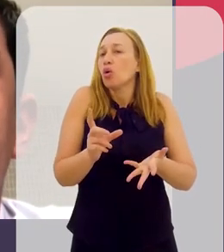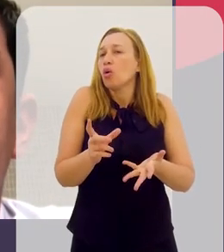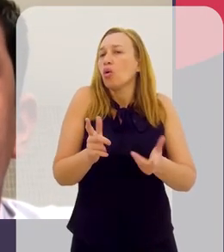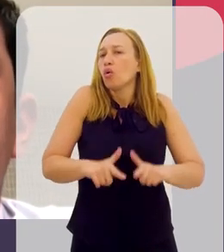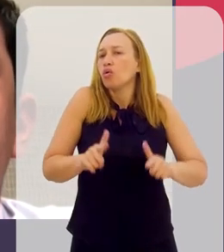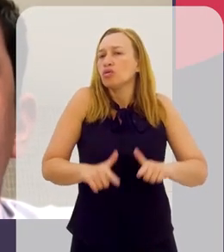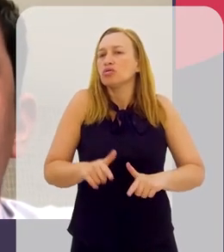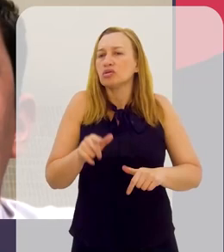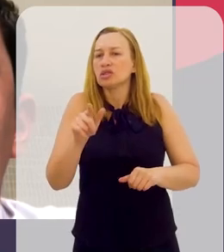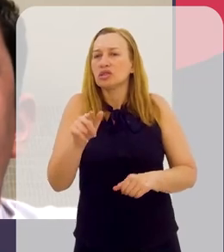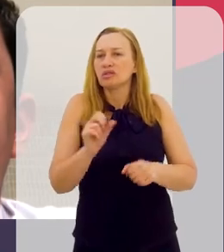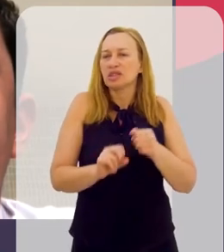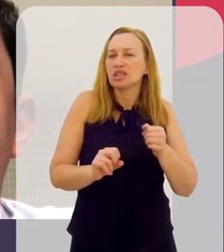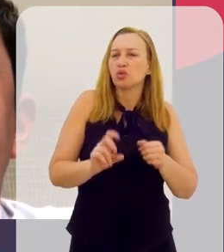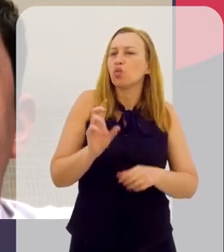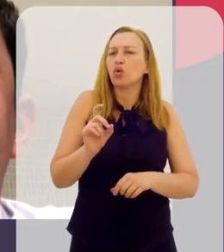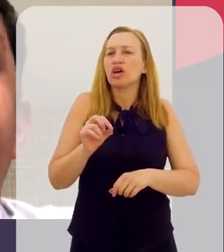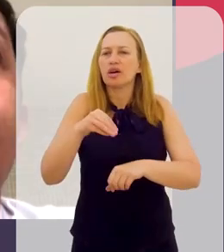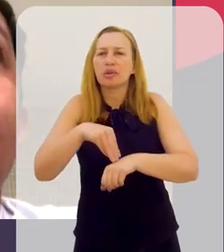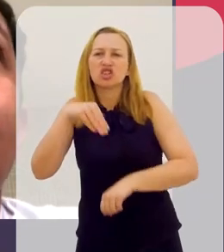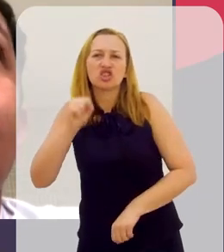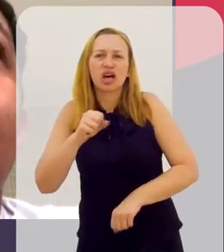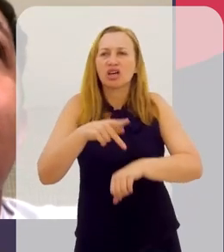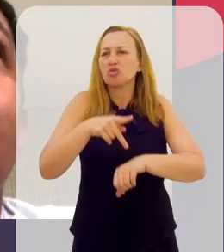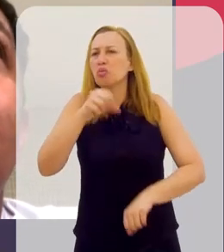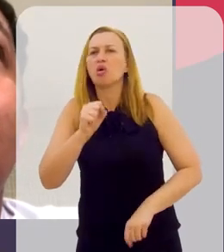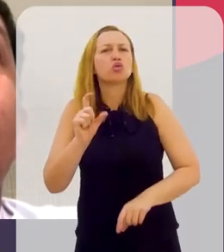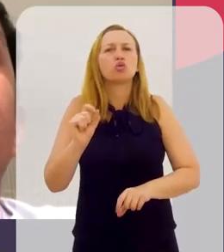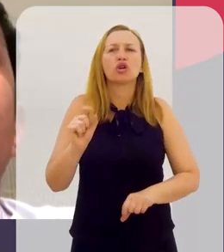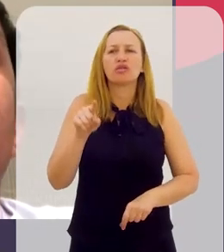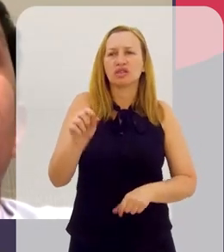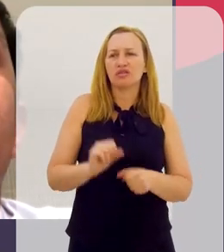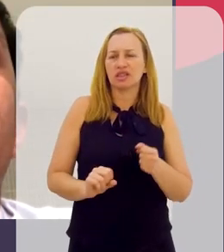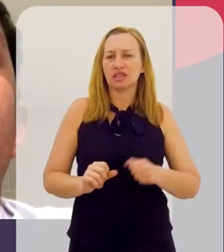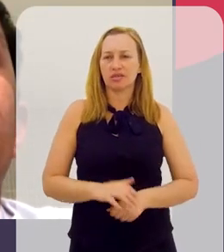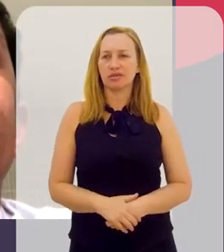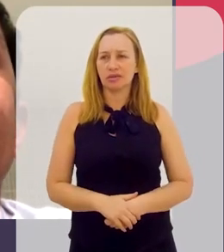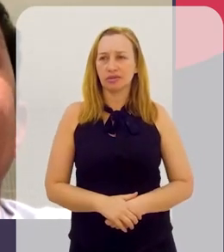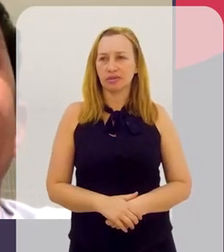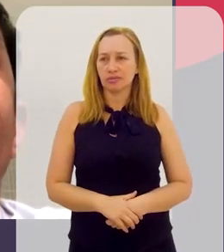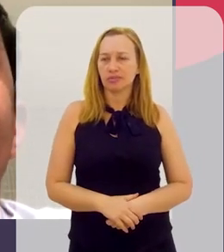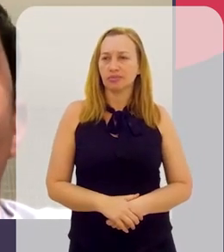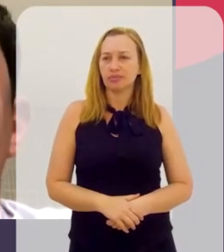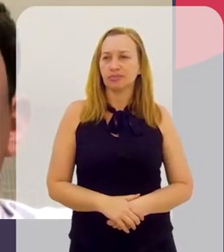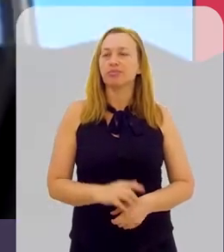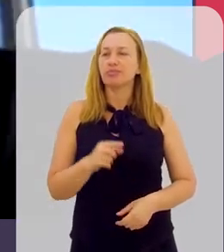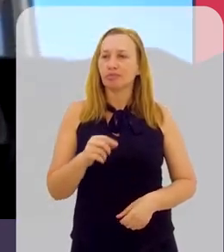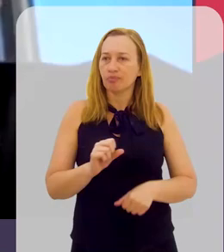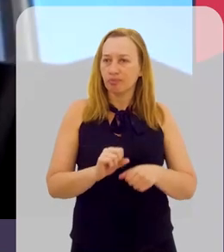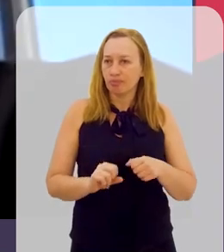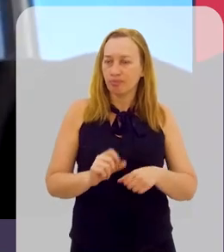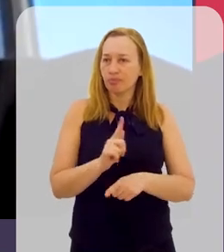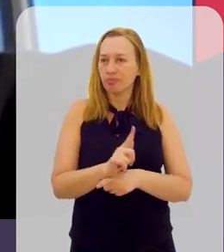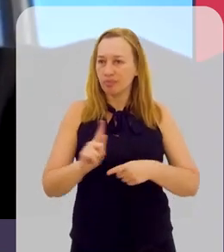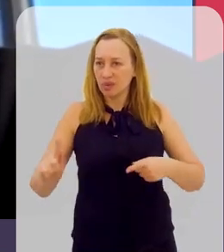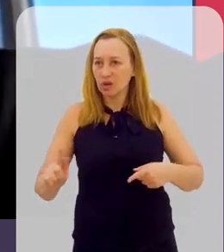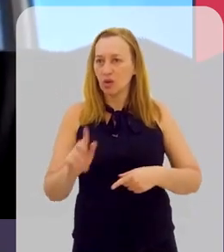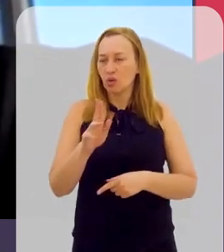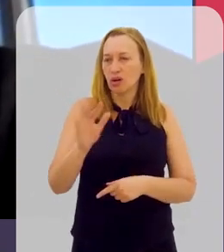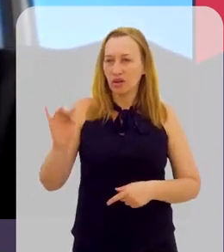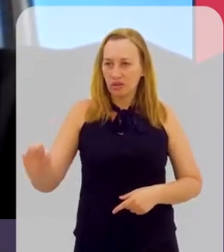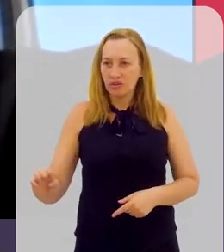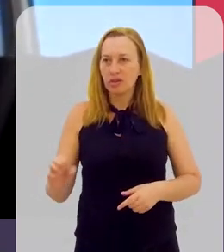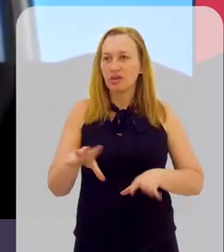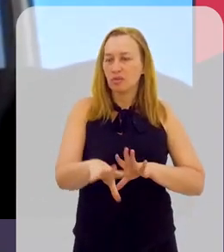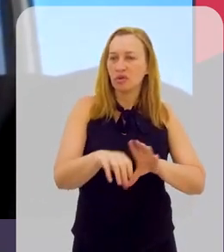O que você está fazendo? O que você está pesquisando? Você está fazendo mestrado, pós-graduação? O que é? Eu fiz a graduação